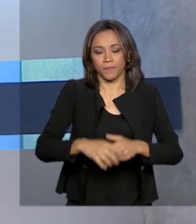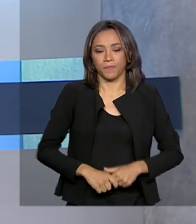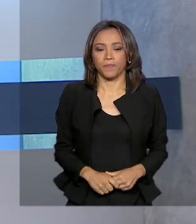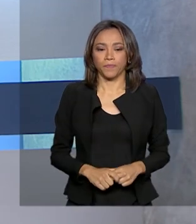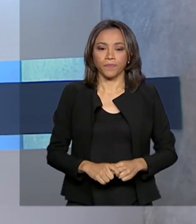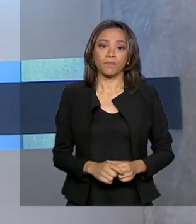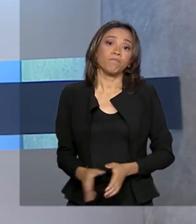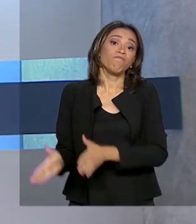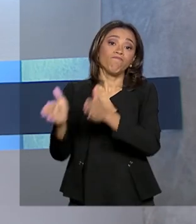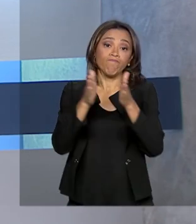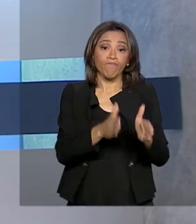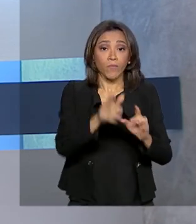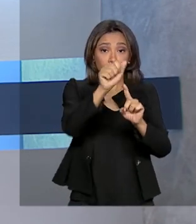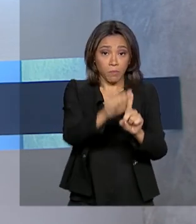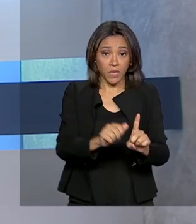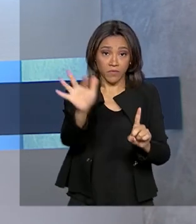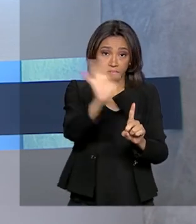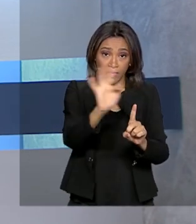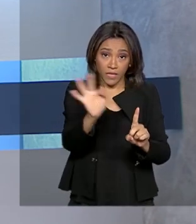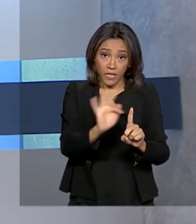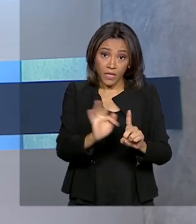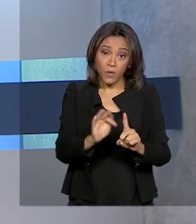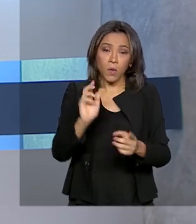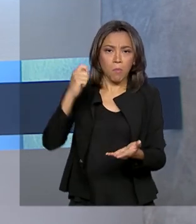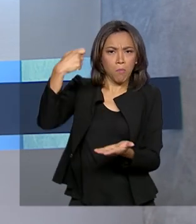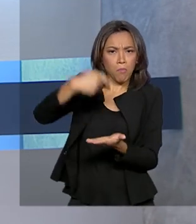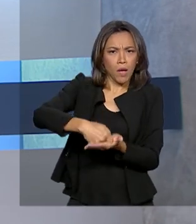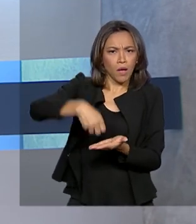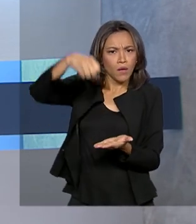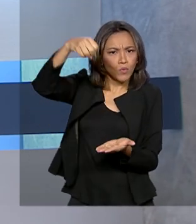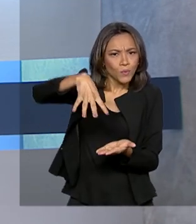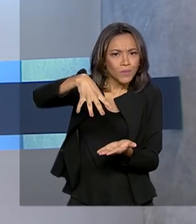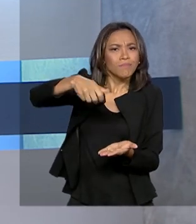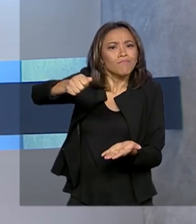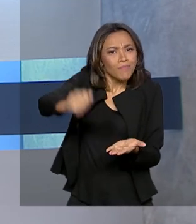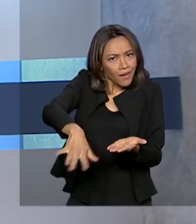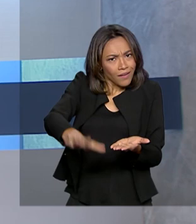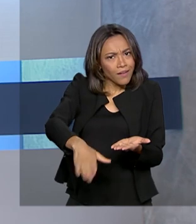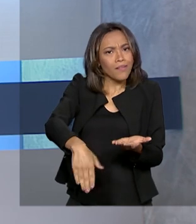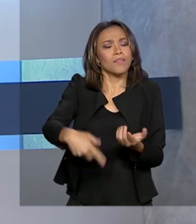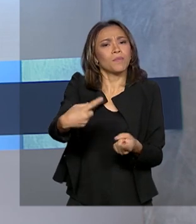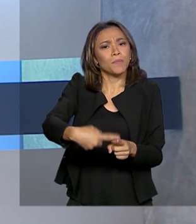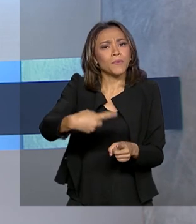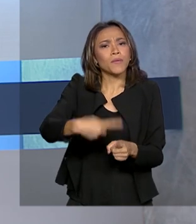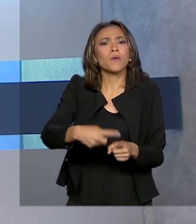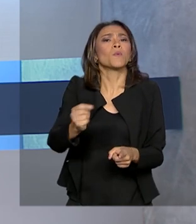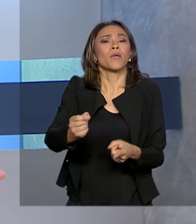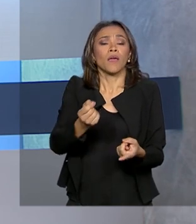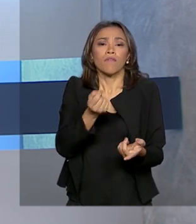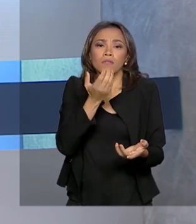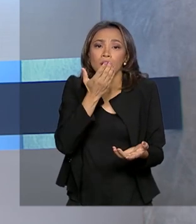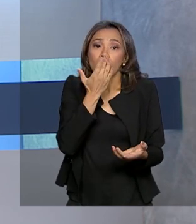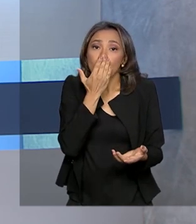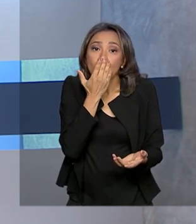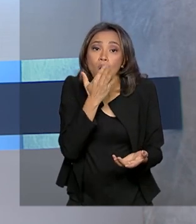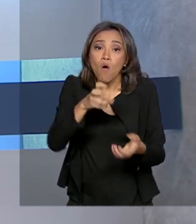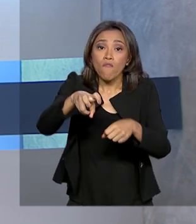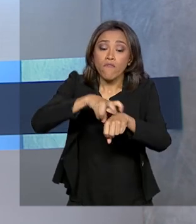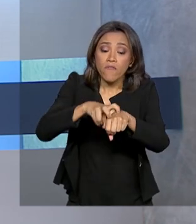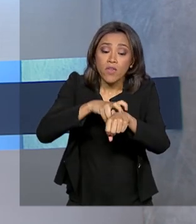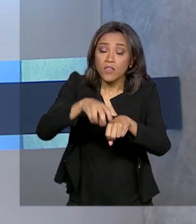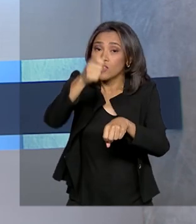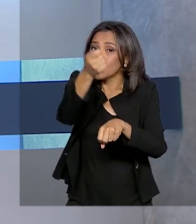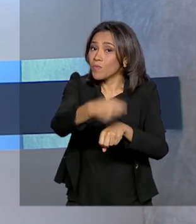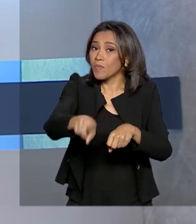E olha, em fevereiro a conta de luz vai ficar mais barata. Isso porque a bandeira tarifária será verde, ou seja, sem custo